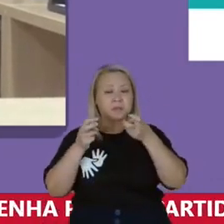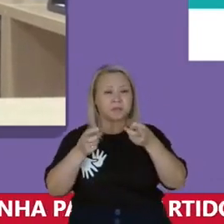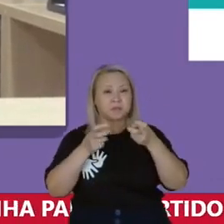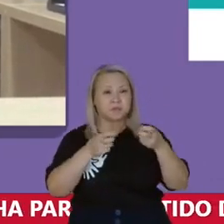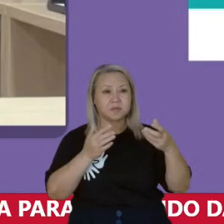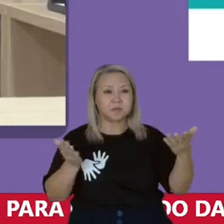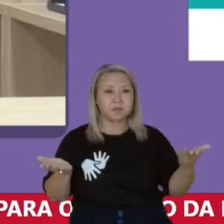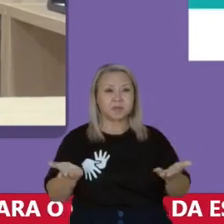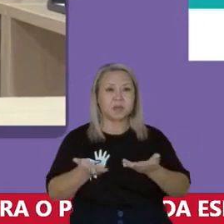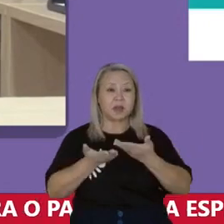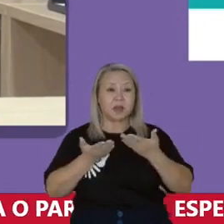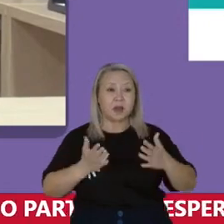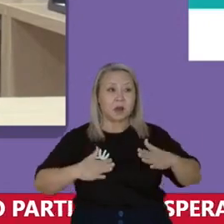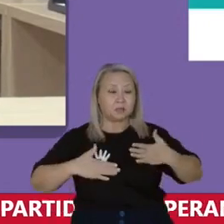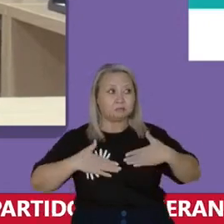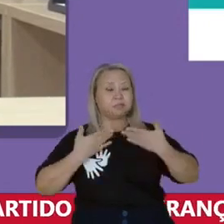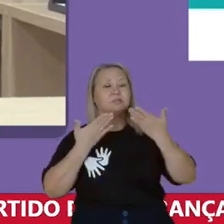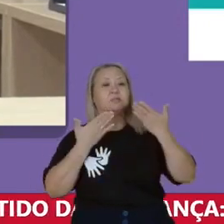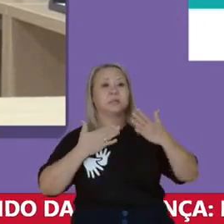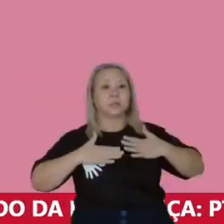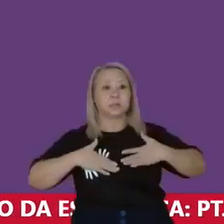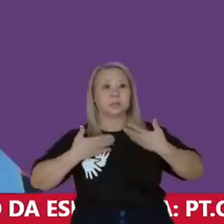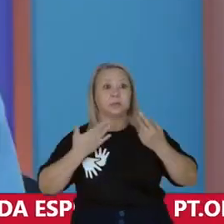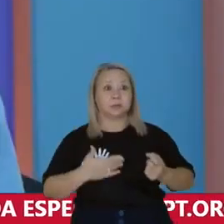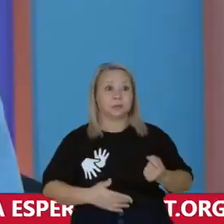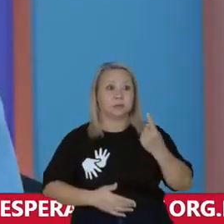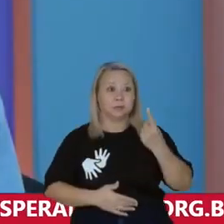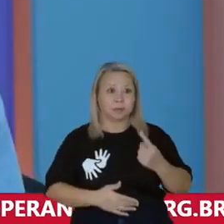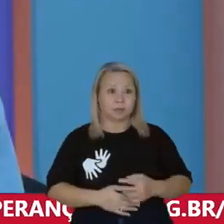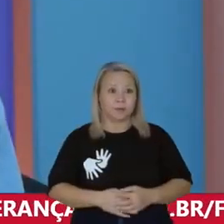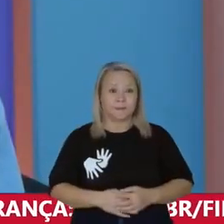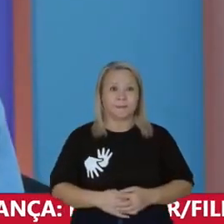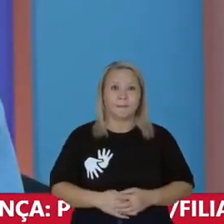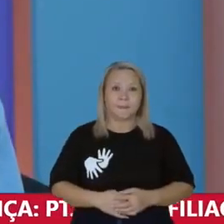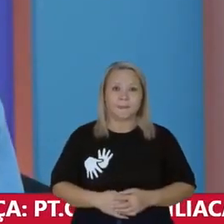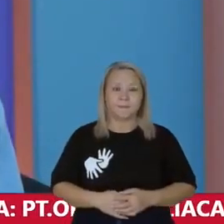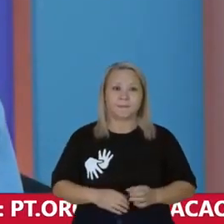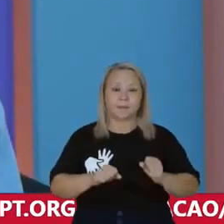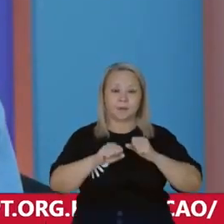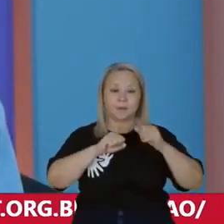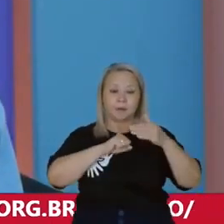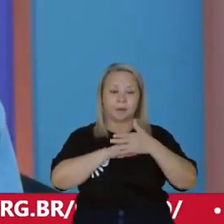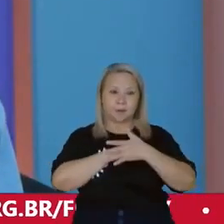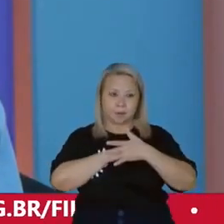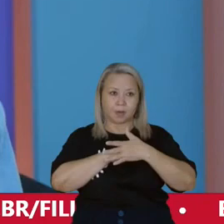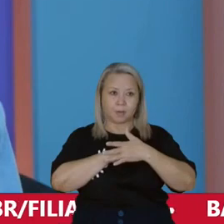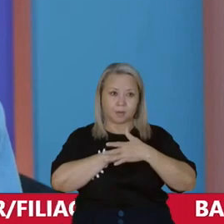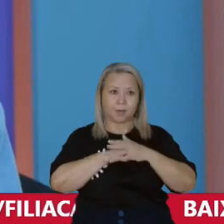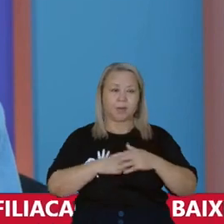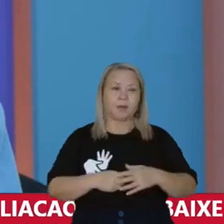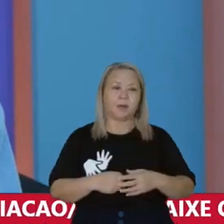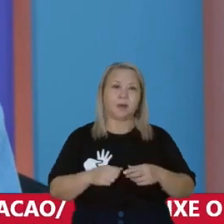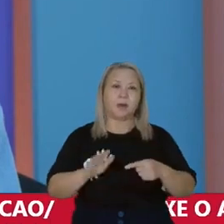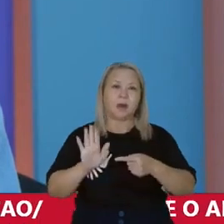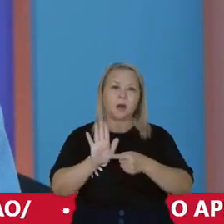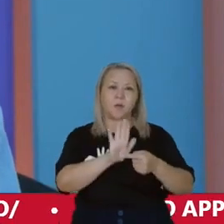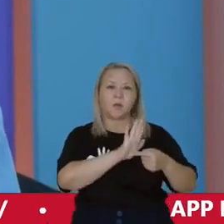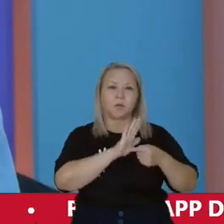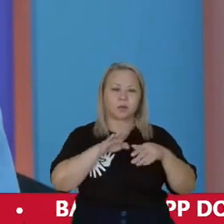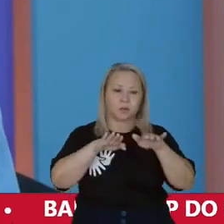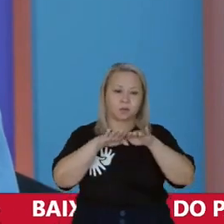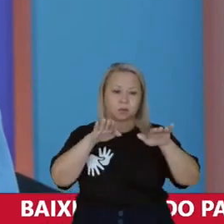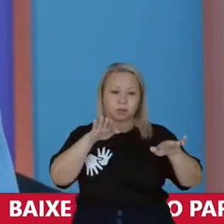É assustador A pandemia da Covid-19 mostrou o quanto a